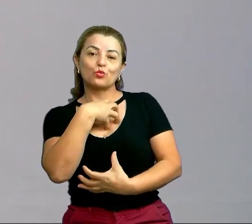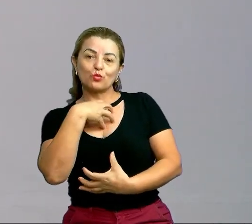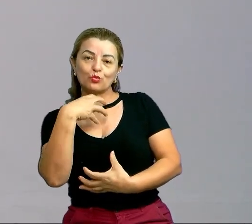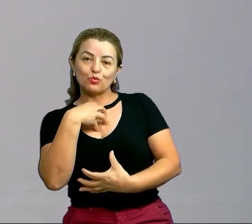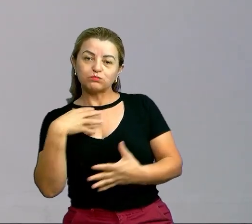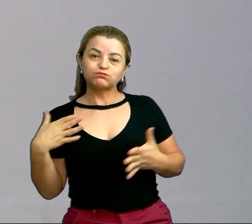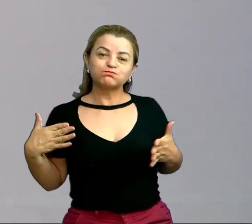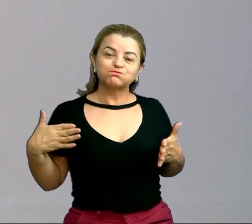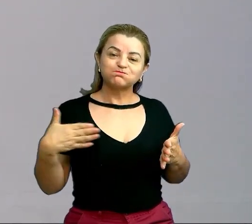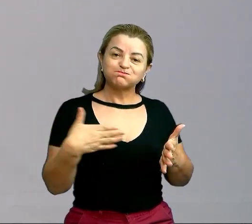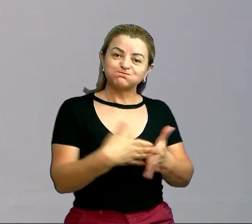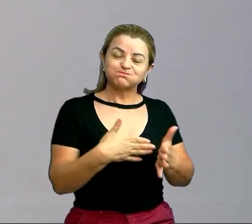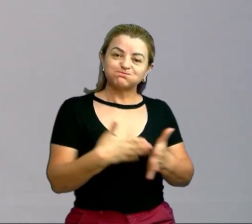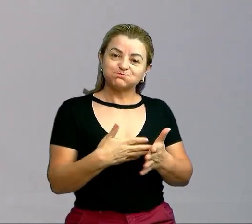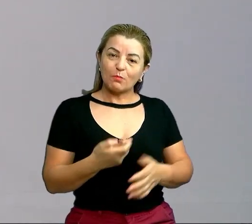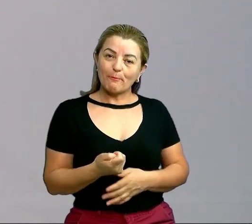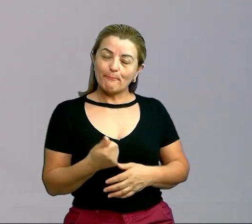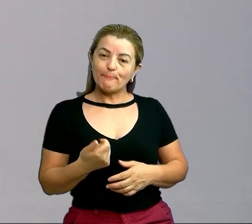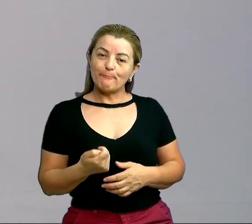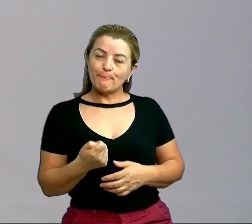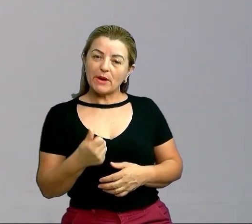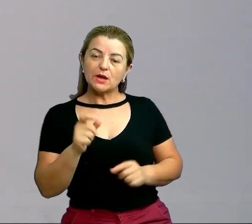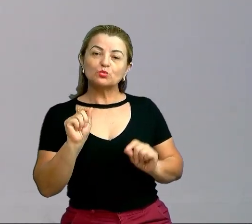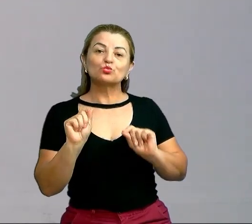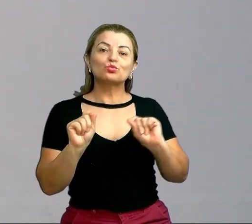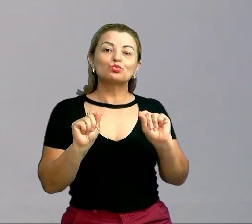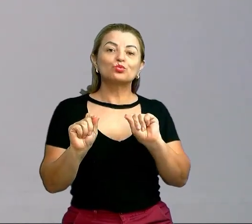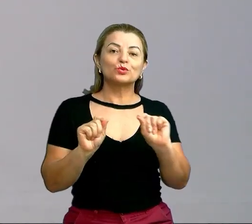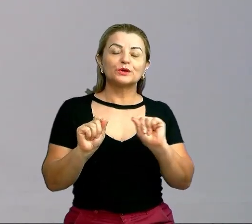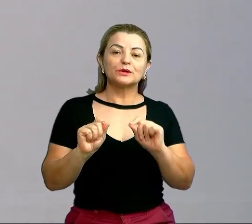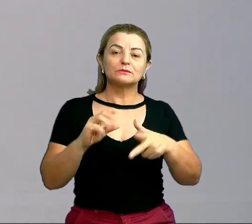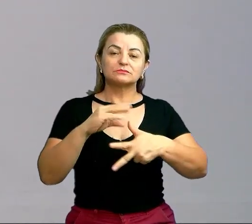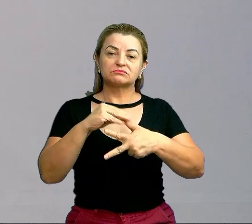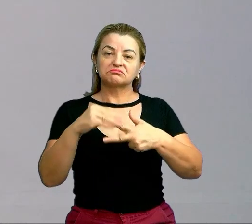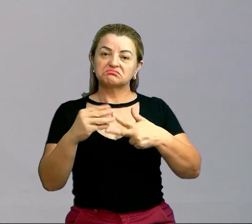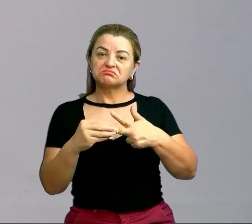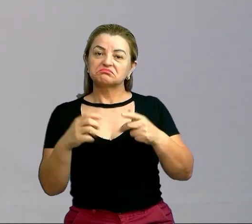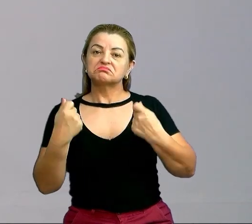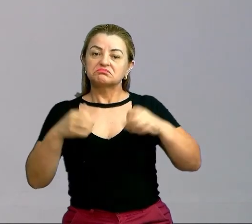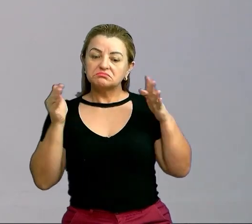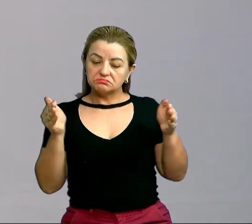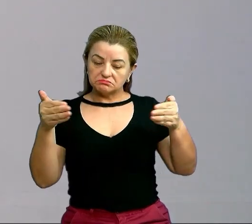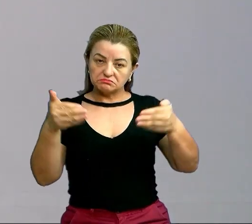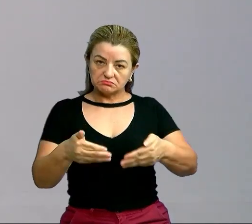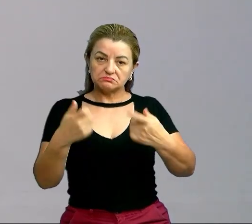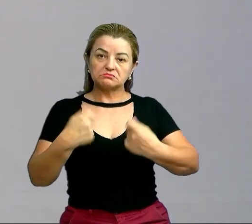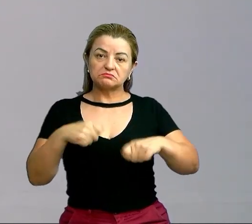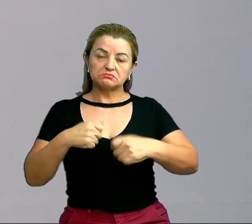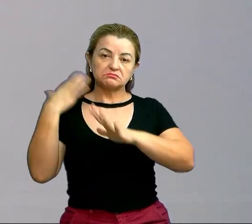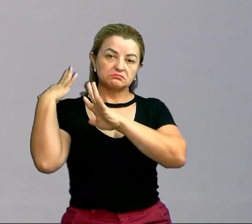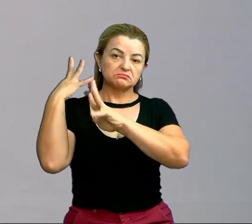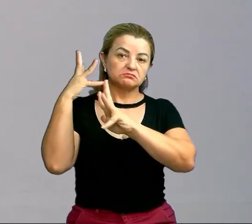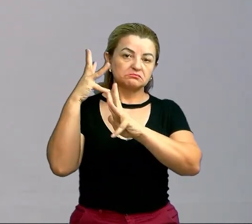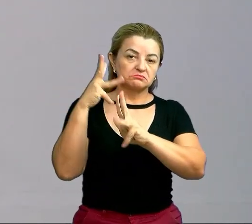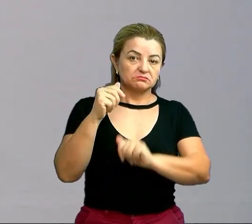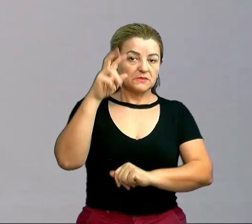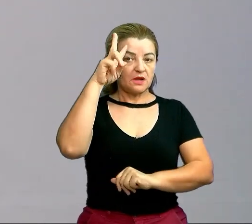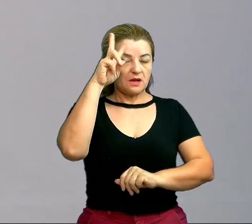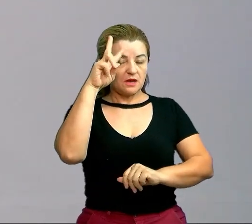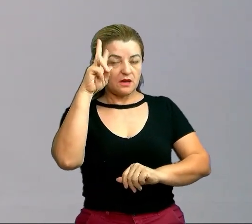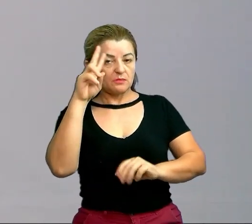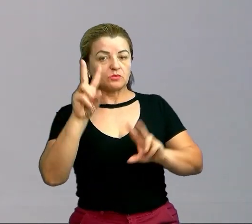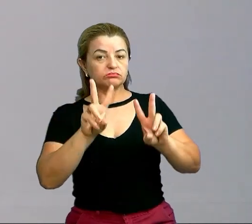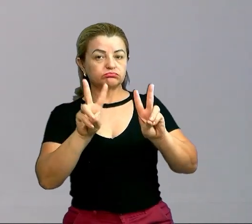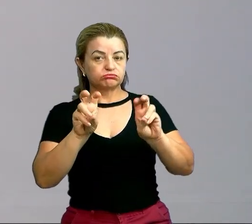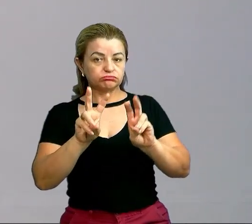próximo do Enem, você tem que ter muita convicção, tem que ter muita concentração, dá uma revisada. Lembra que esses componentes são mil pontos,